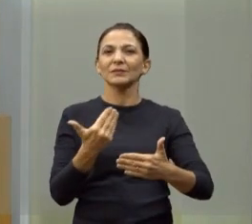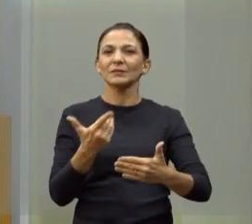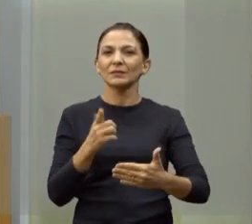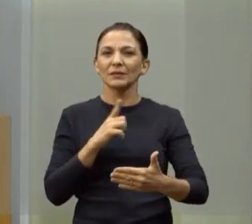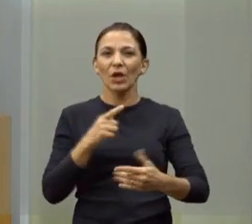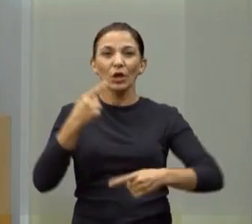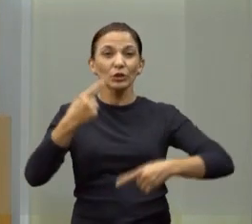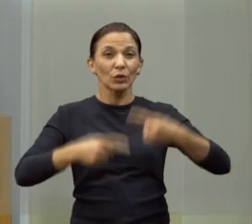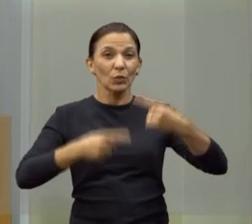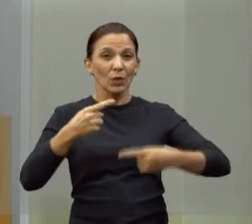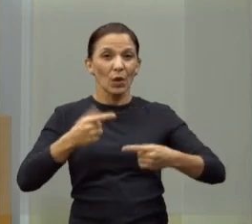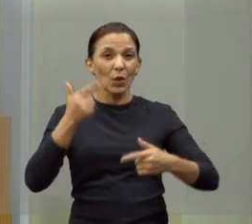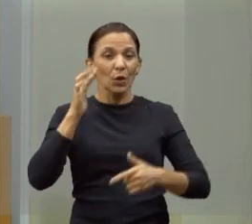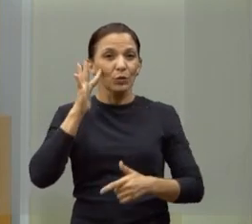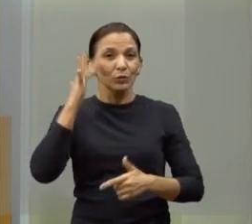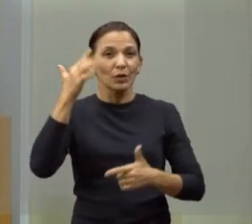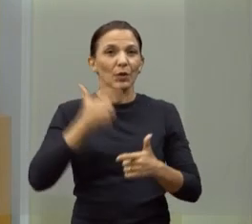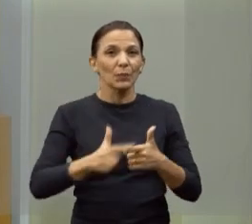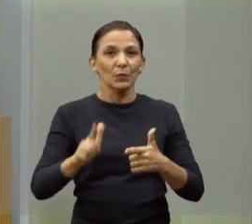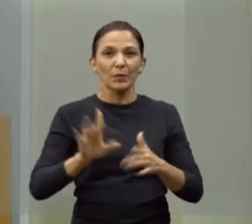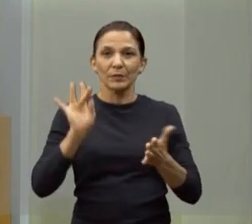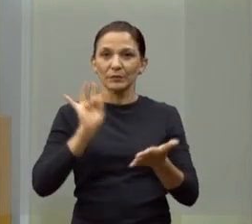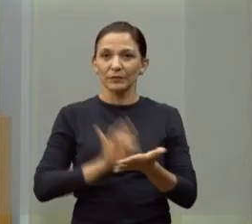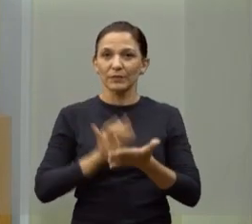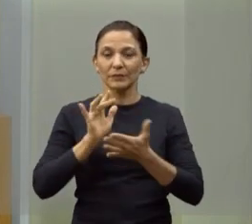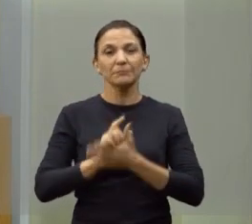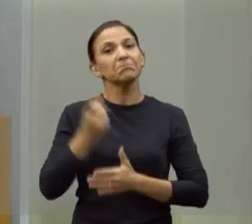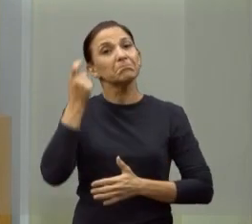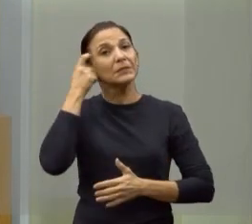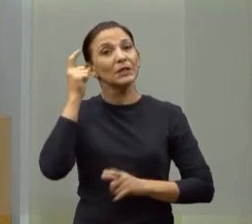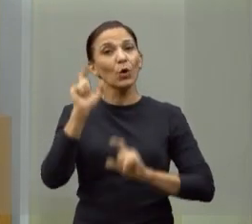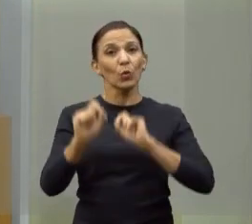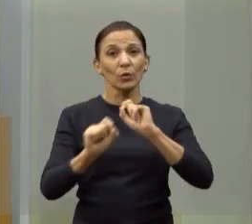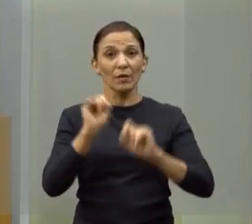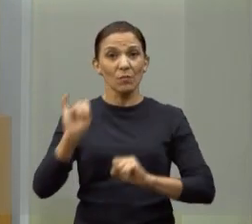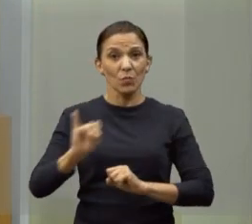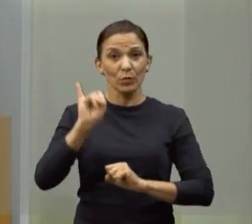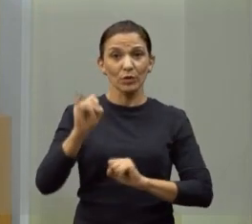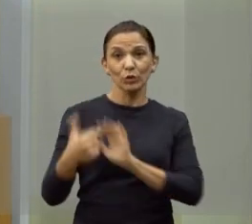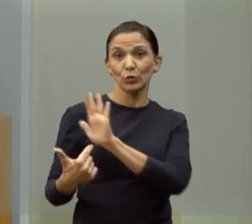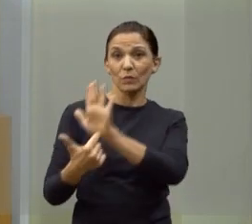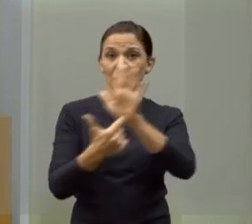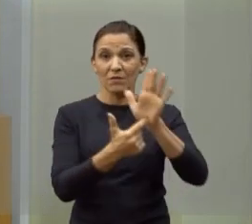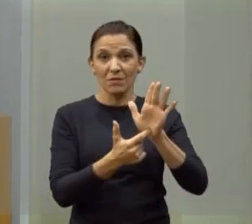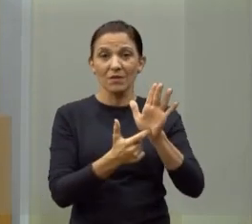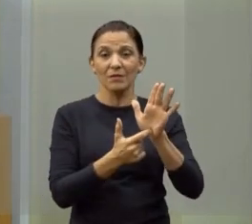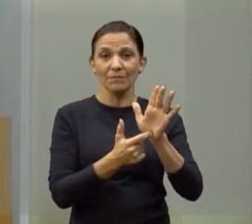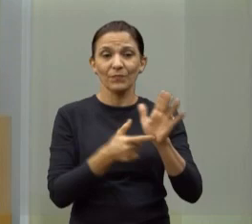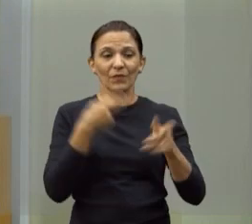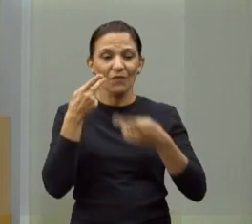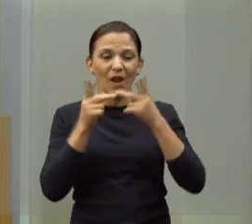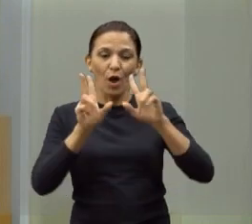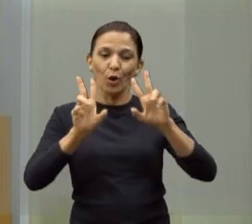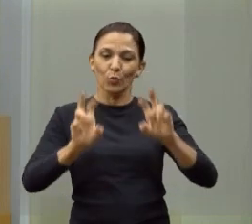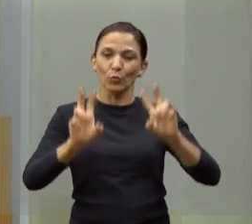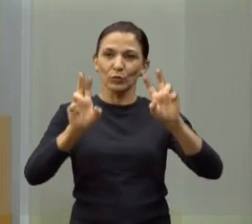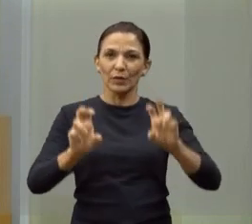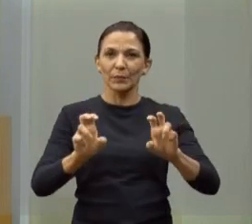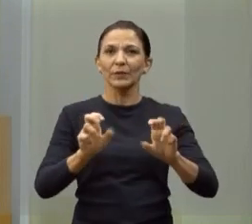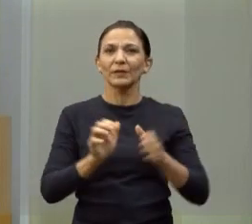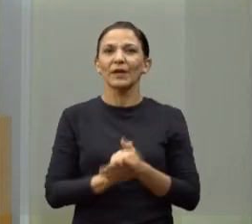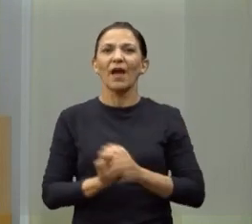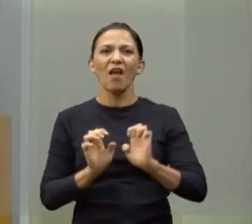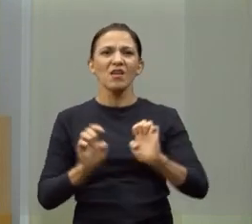dialogue e resolva essa problemática. E, pensando nisso, e é importante nós pautarmos isso, a ala da